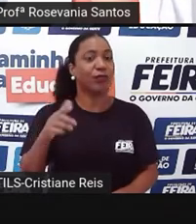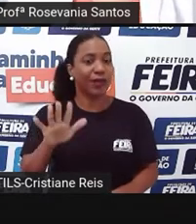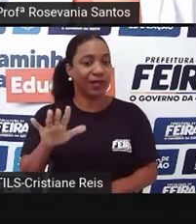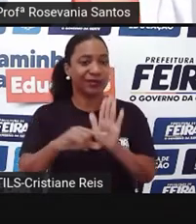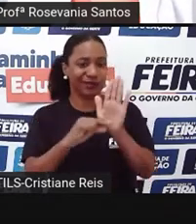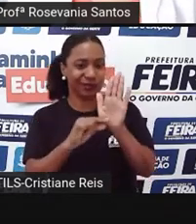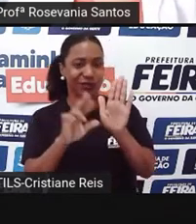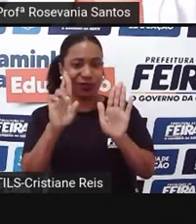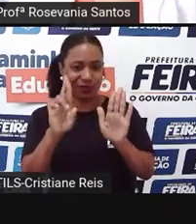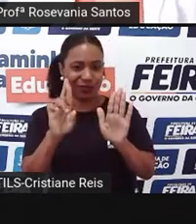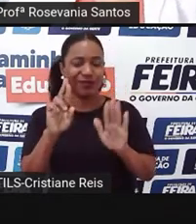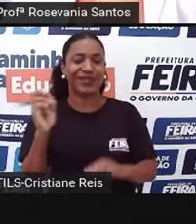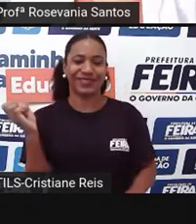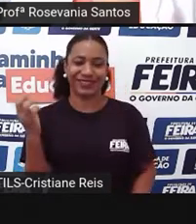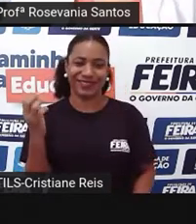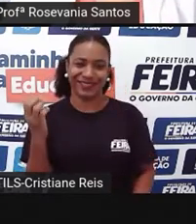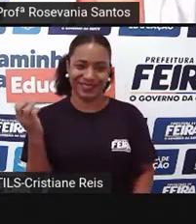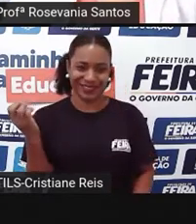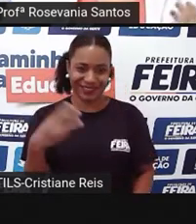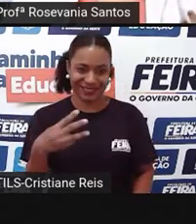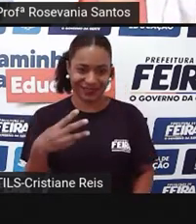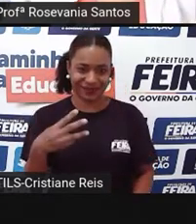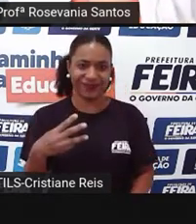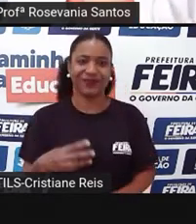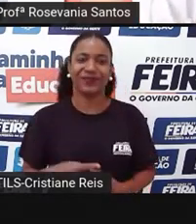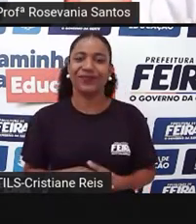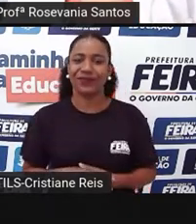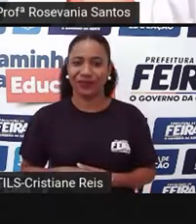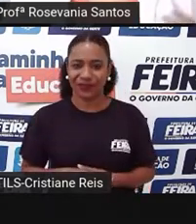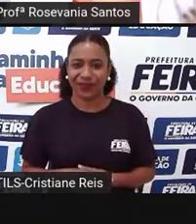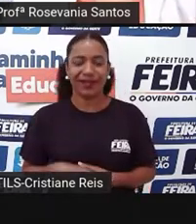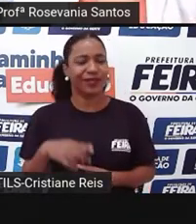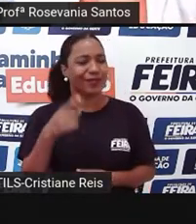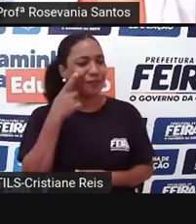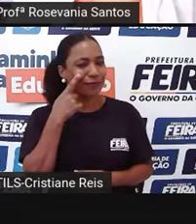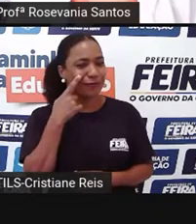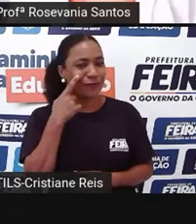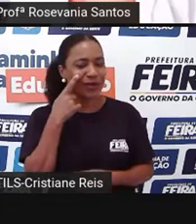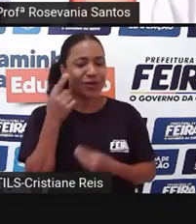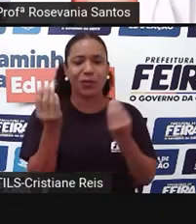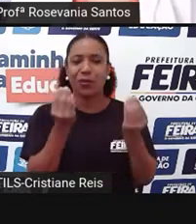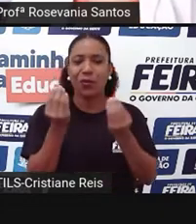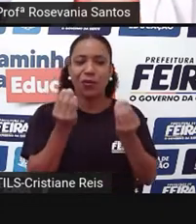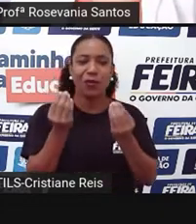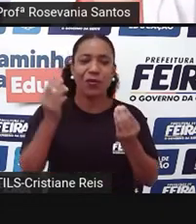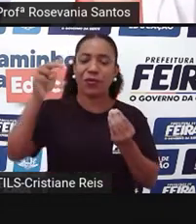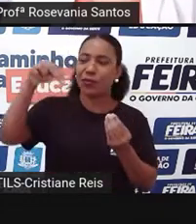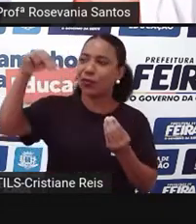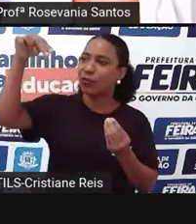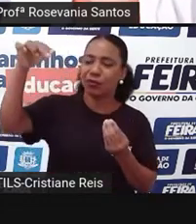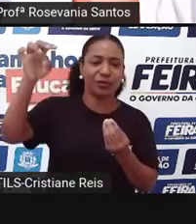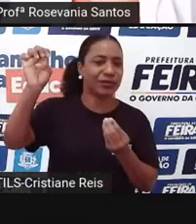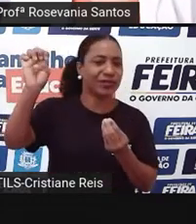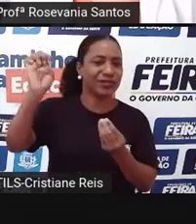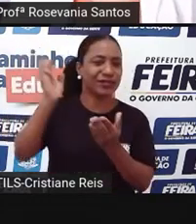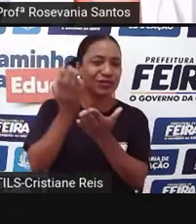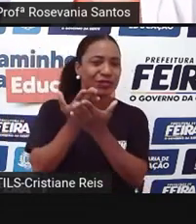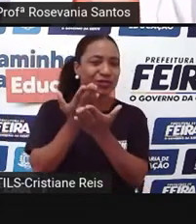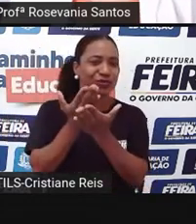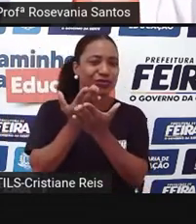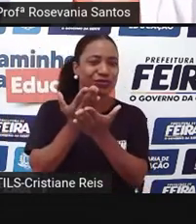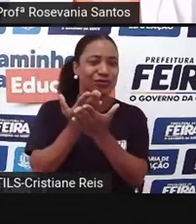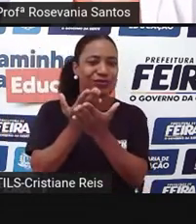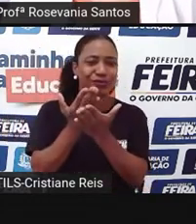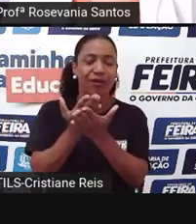Bom, aí esse nordeste, que a gente sabe, para poder estudar melhor, né, tudo direitinho, a gente percebe que